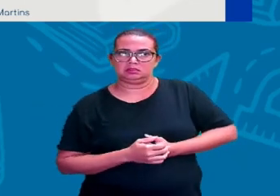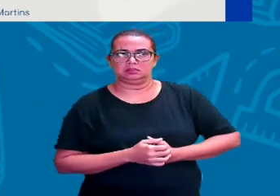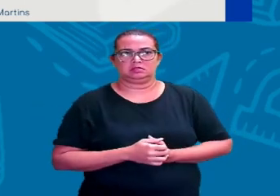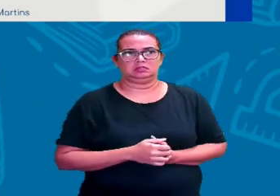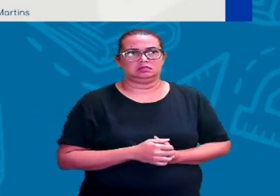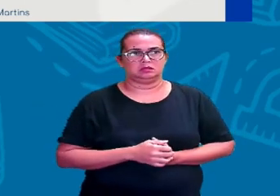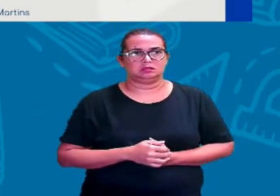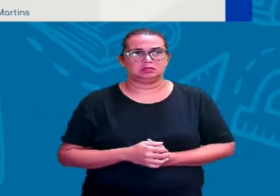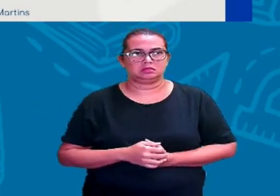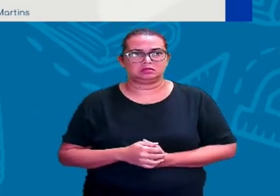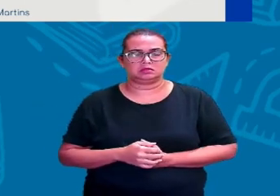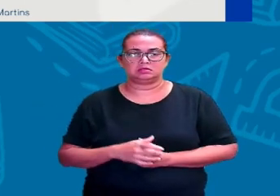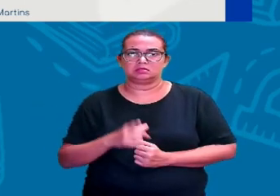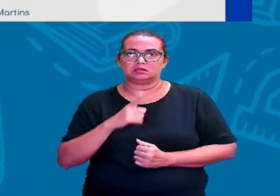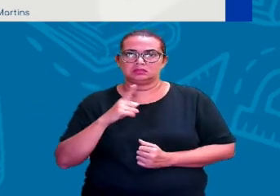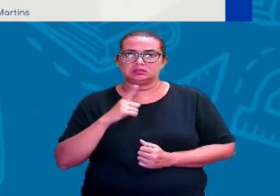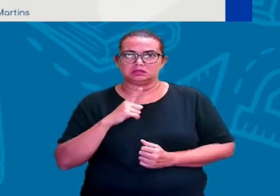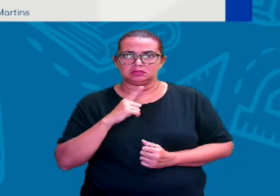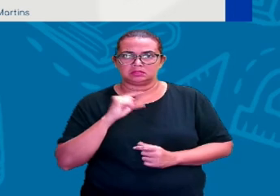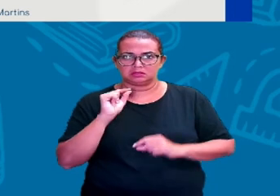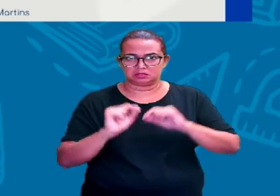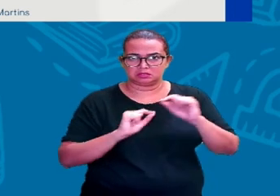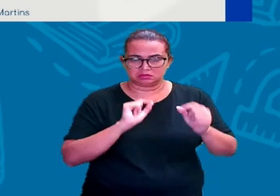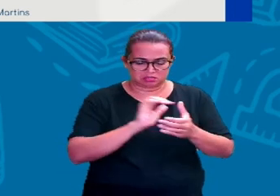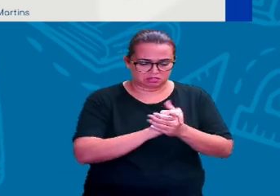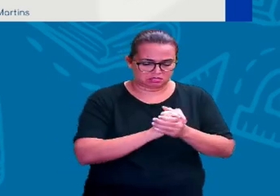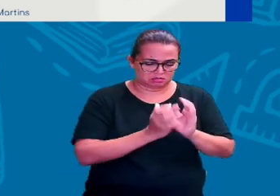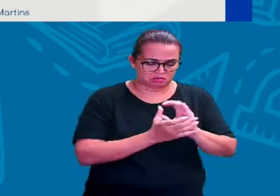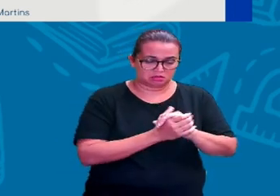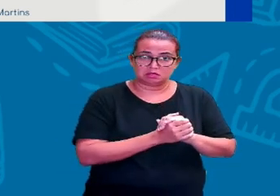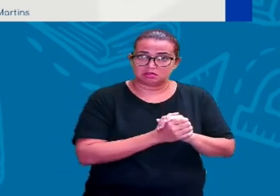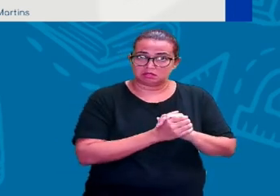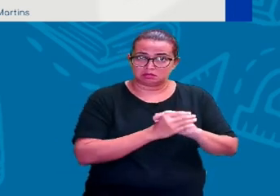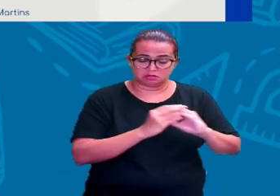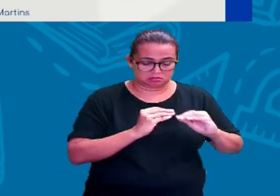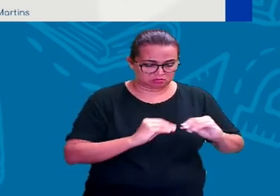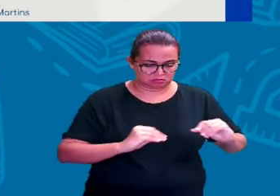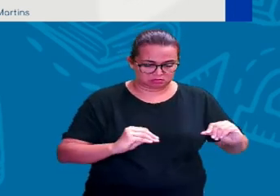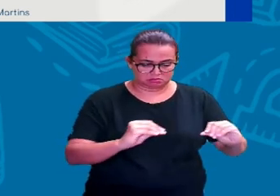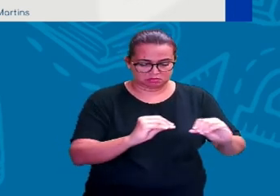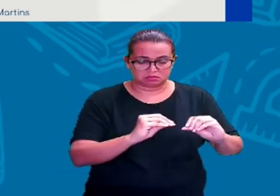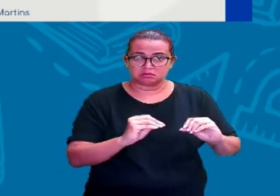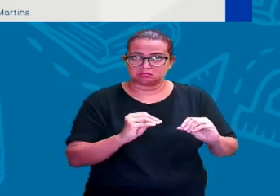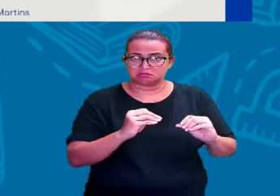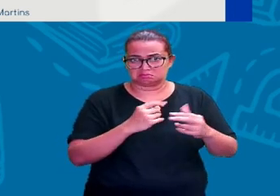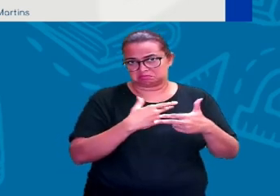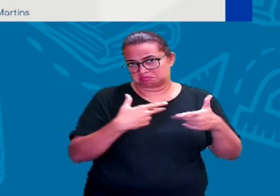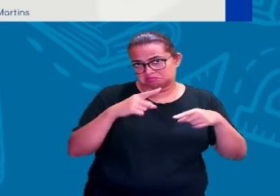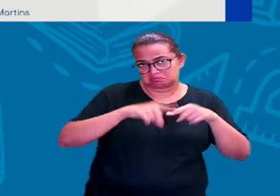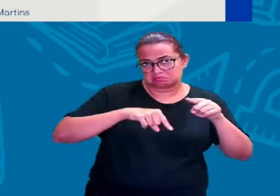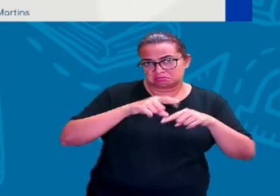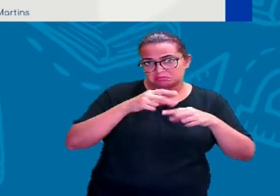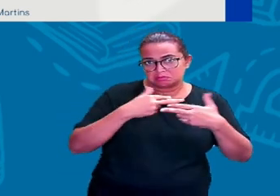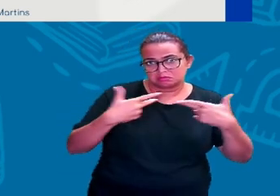A gente tem as cerâmicas do Neolítico, né? Que eram produzidas, algumas ferramentas.